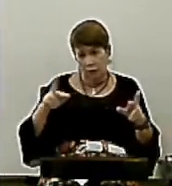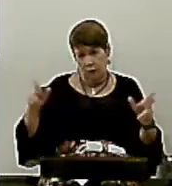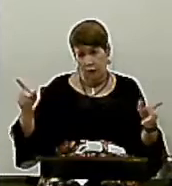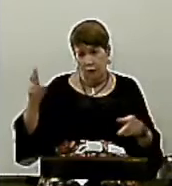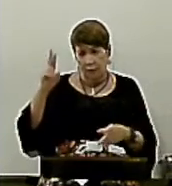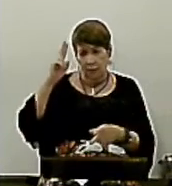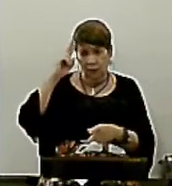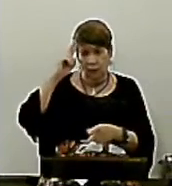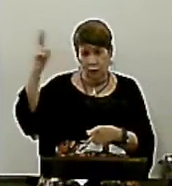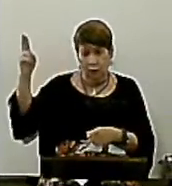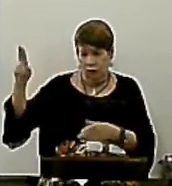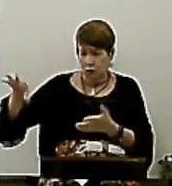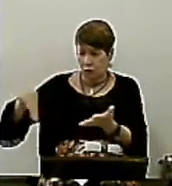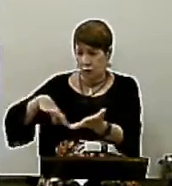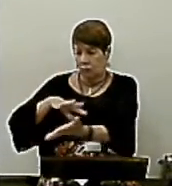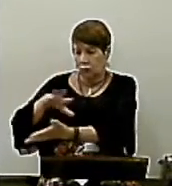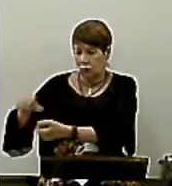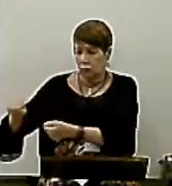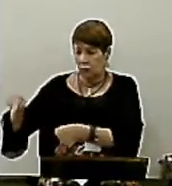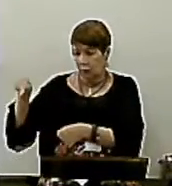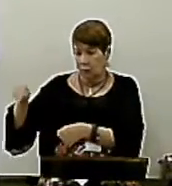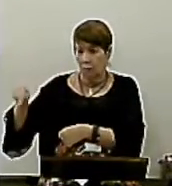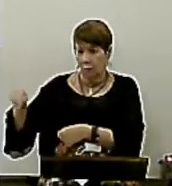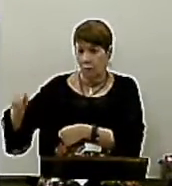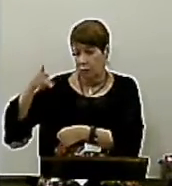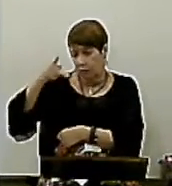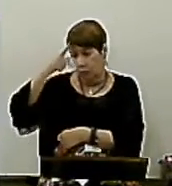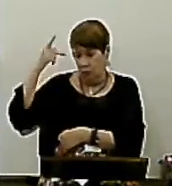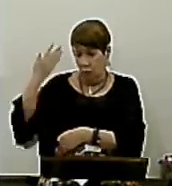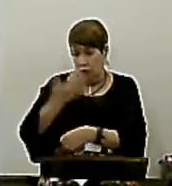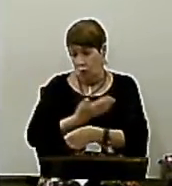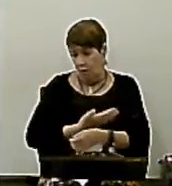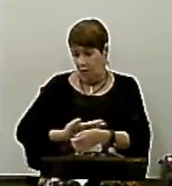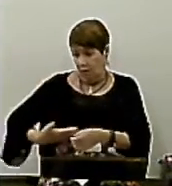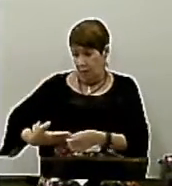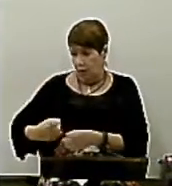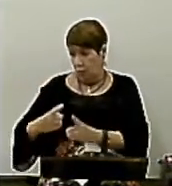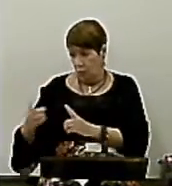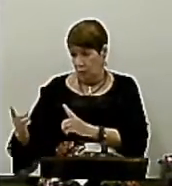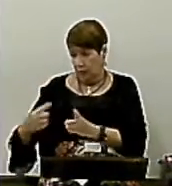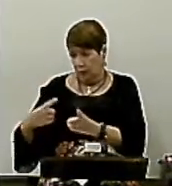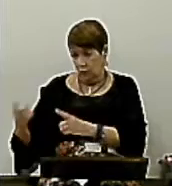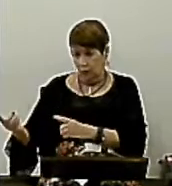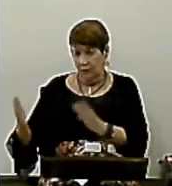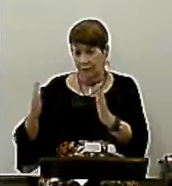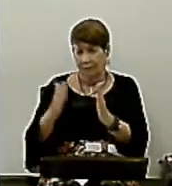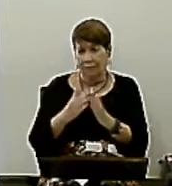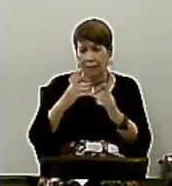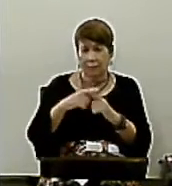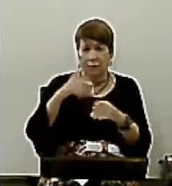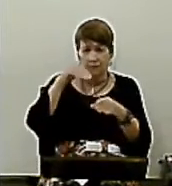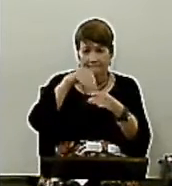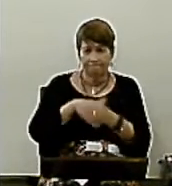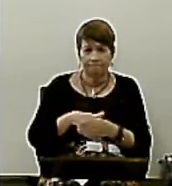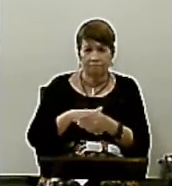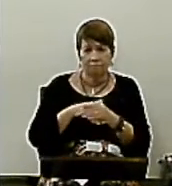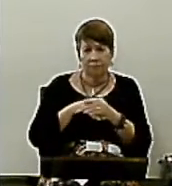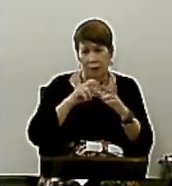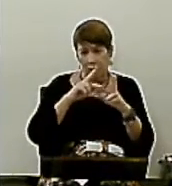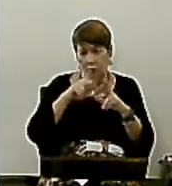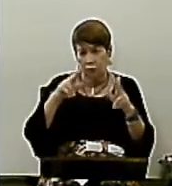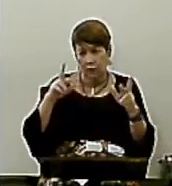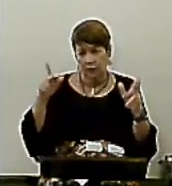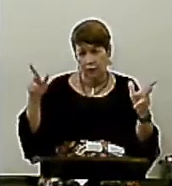autoridade No mundo No mundo As pessoas Governam Umas às outras Na igreja Nós ajudamos Uns aos